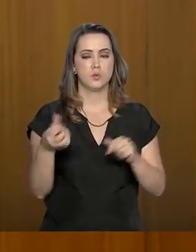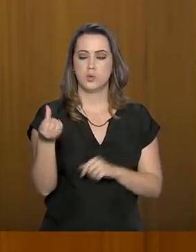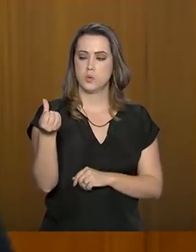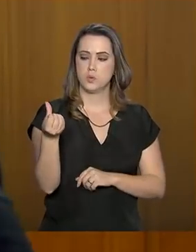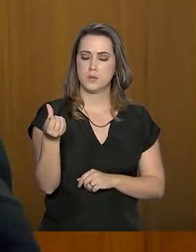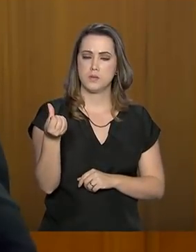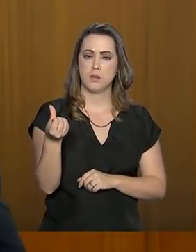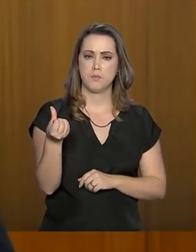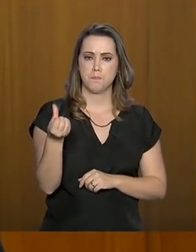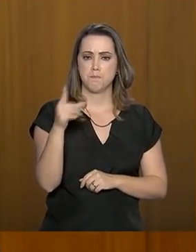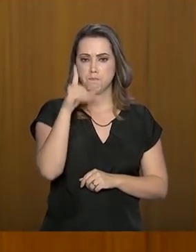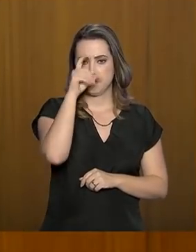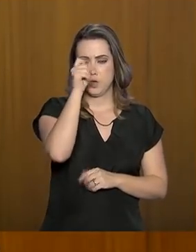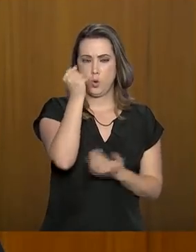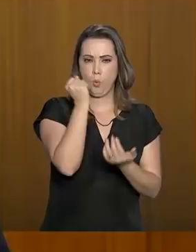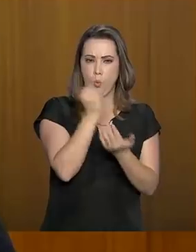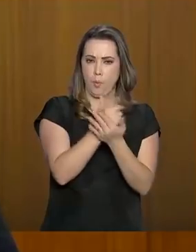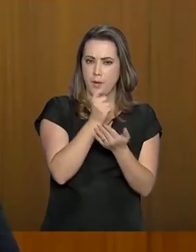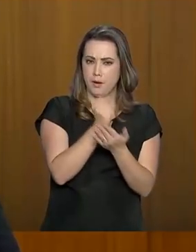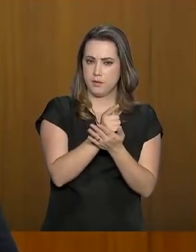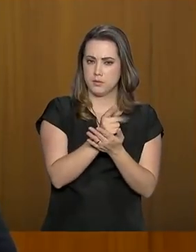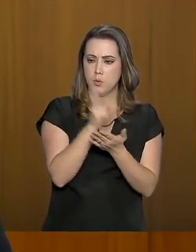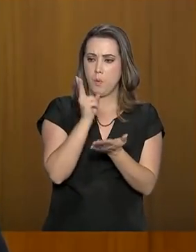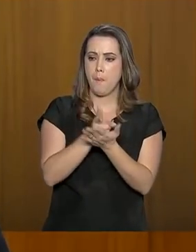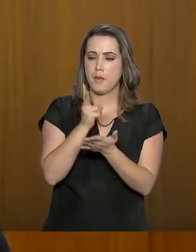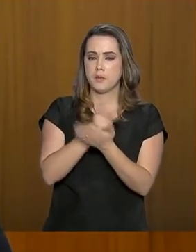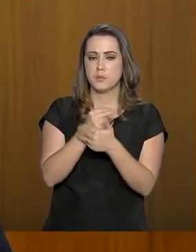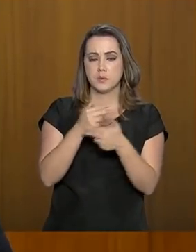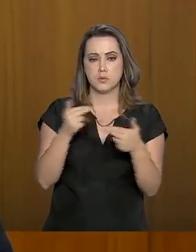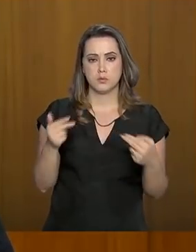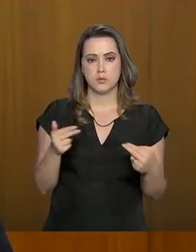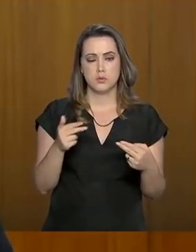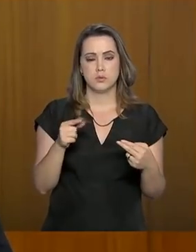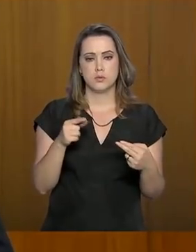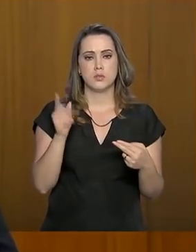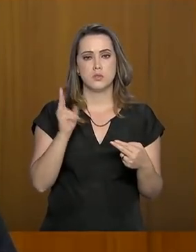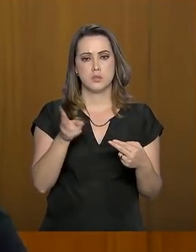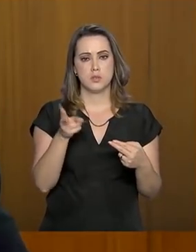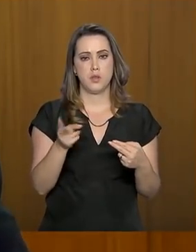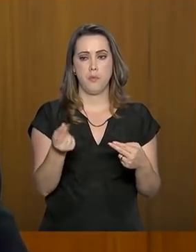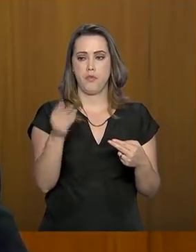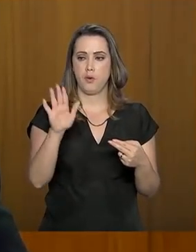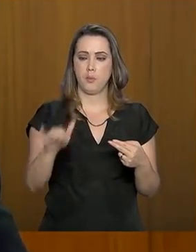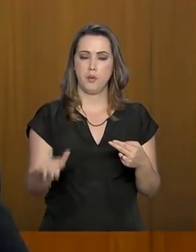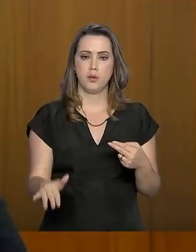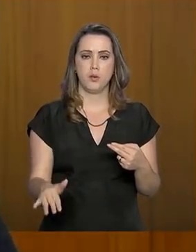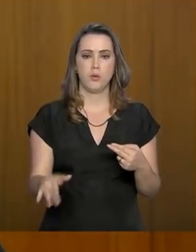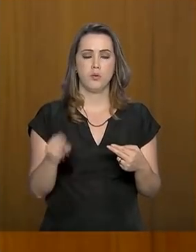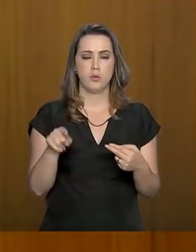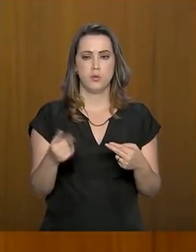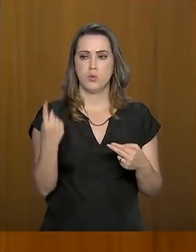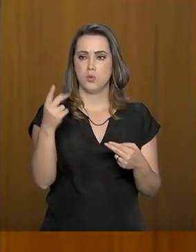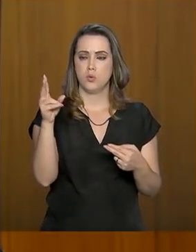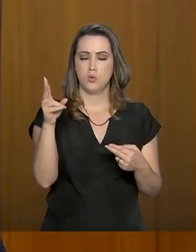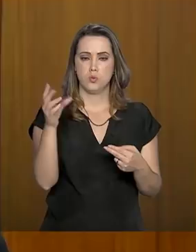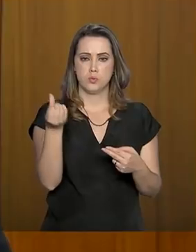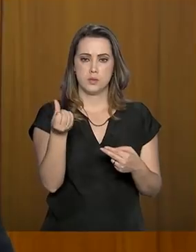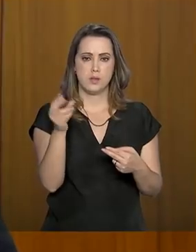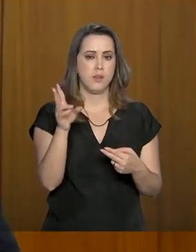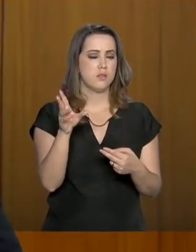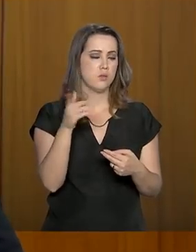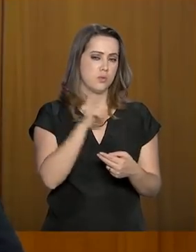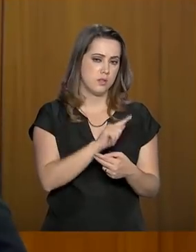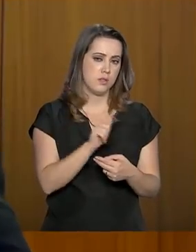hospitais comprassem os mesmos produtos sempre pelo preço mais baixo, que um dos seis praticou,